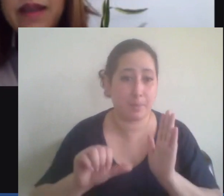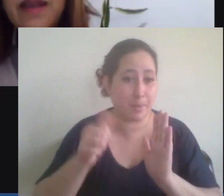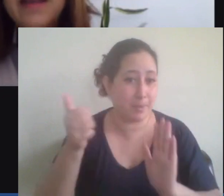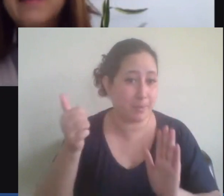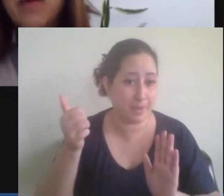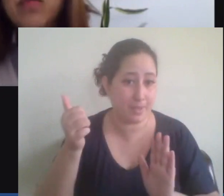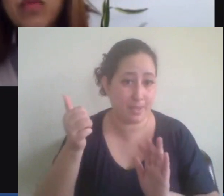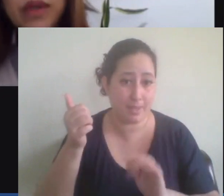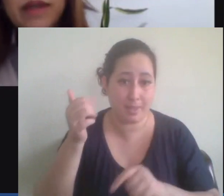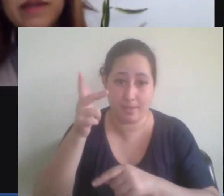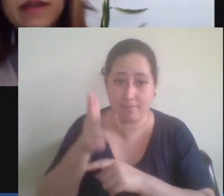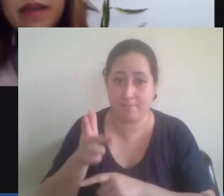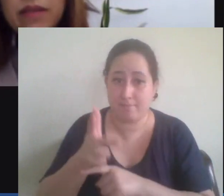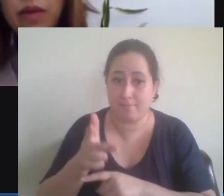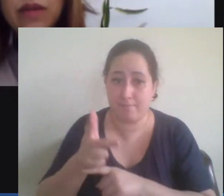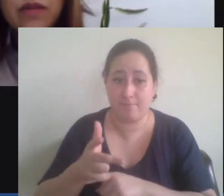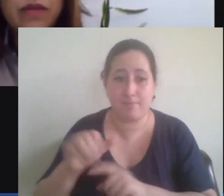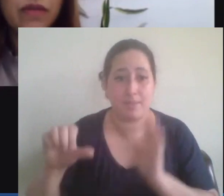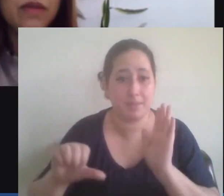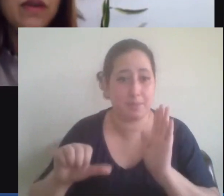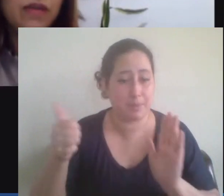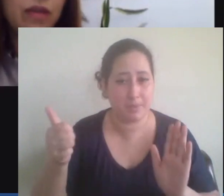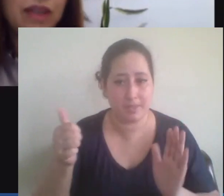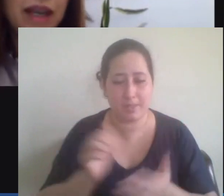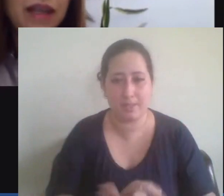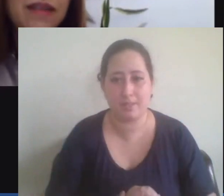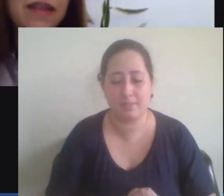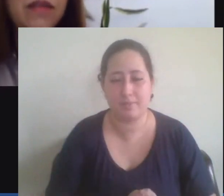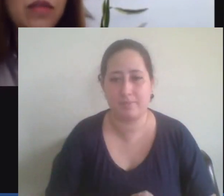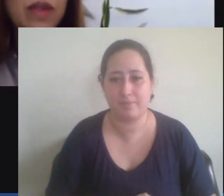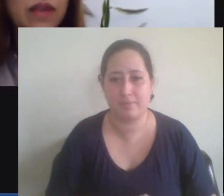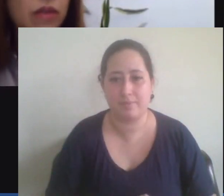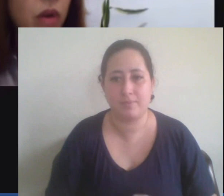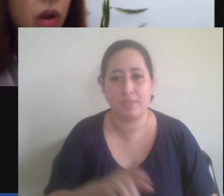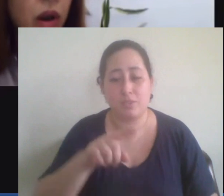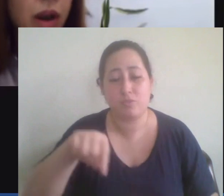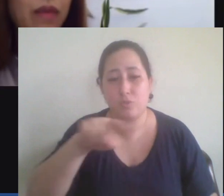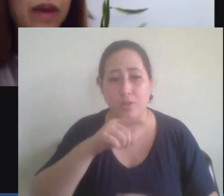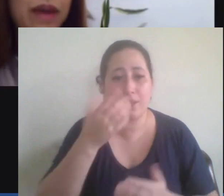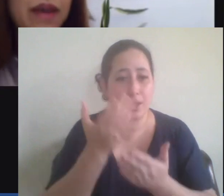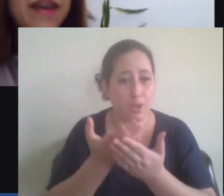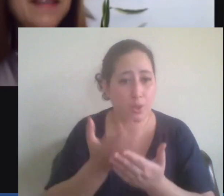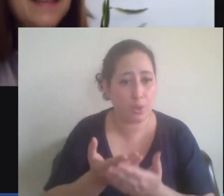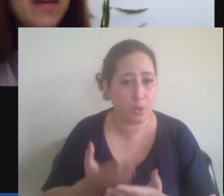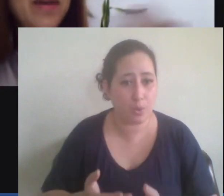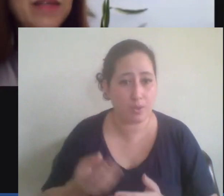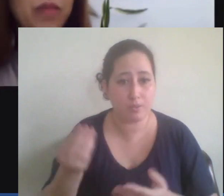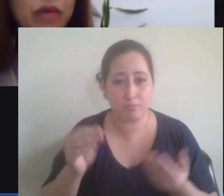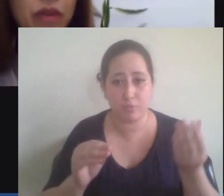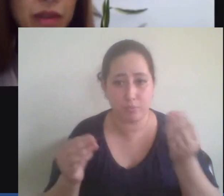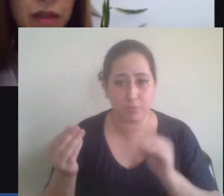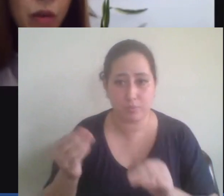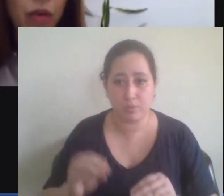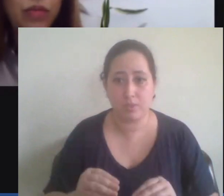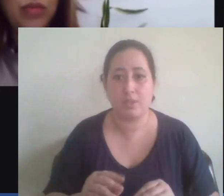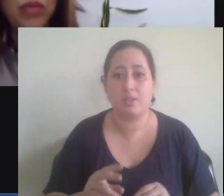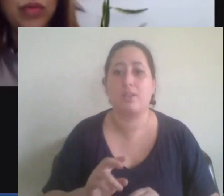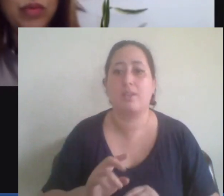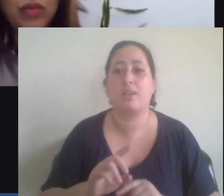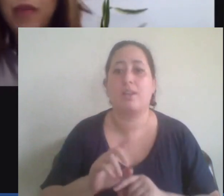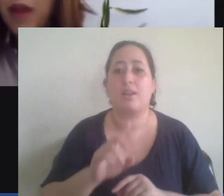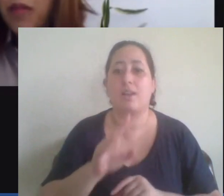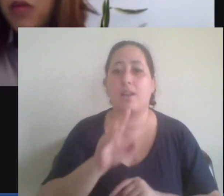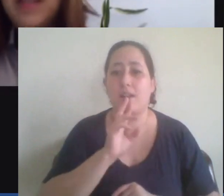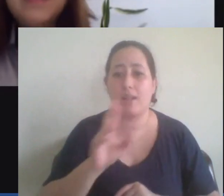conferência então muitas questões que os estudantes e as estudantes colocam aqui serão respondidas ao